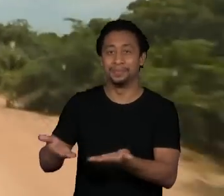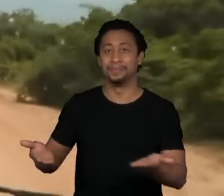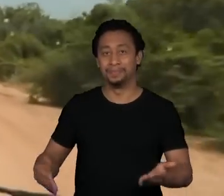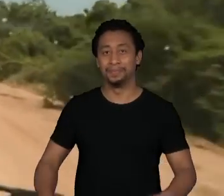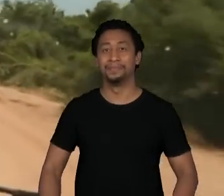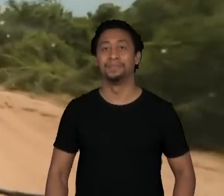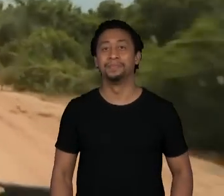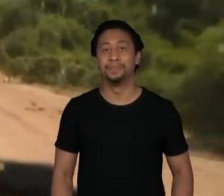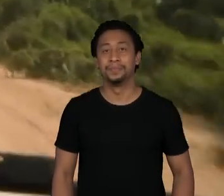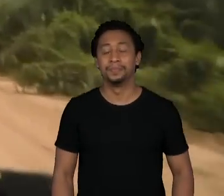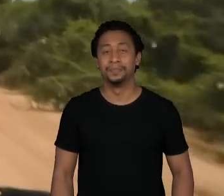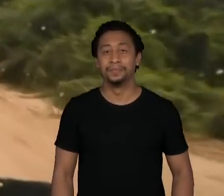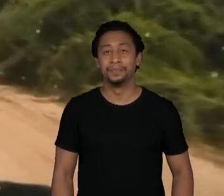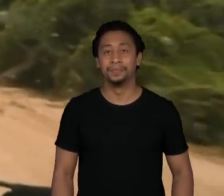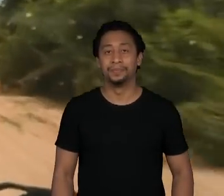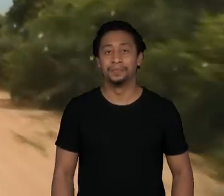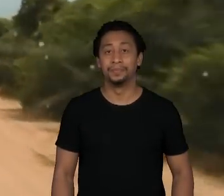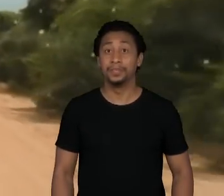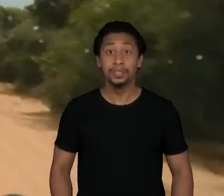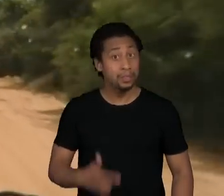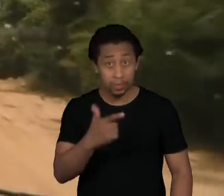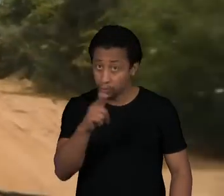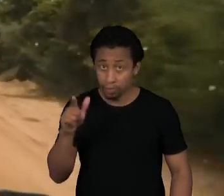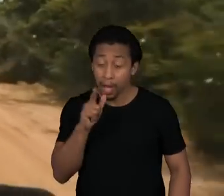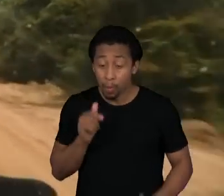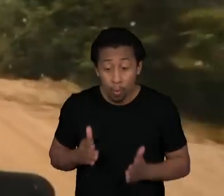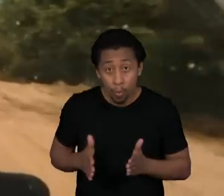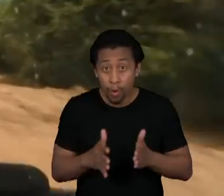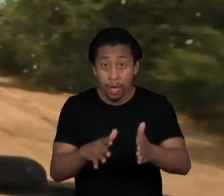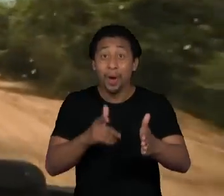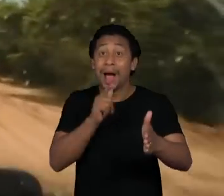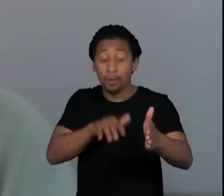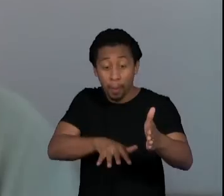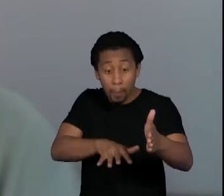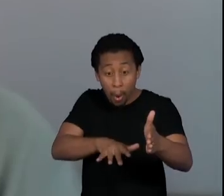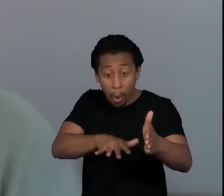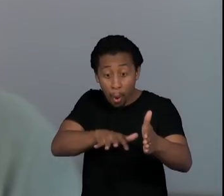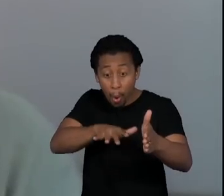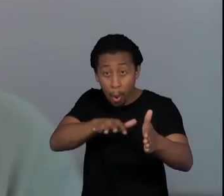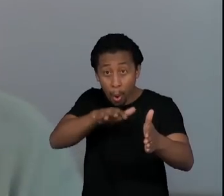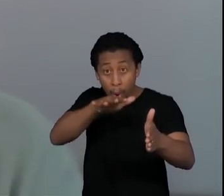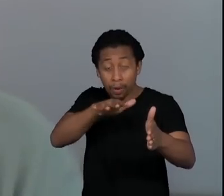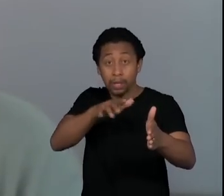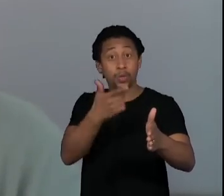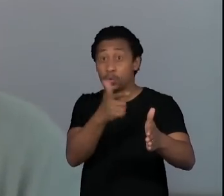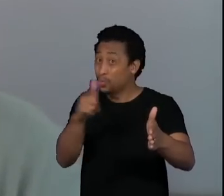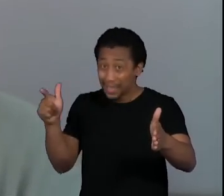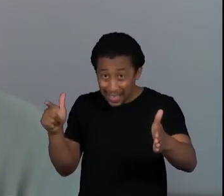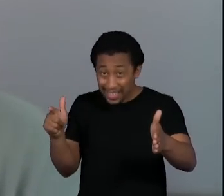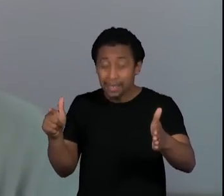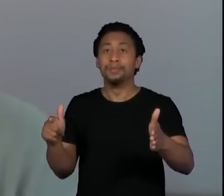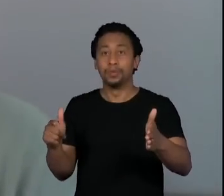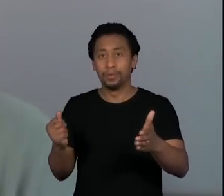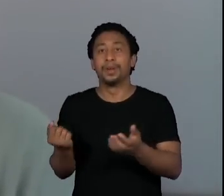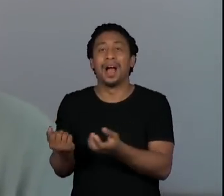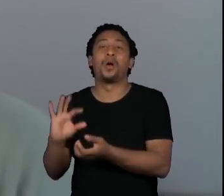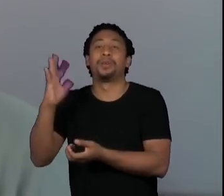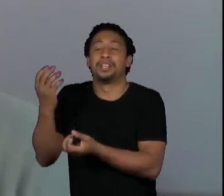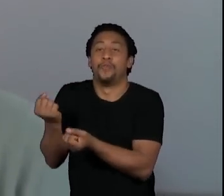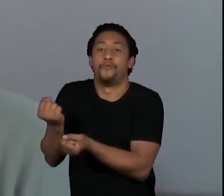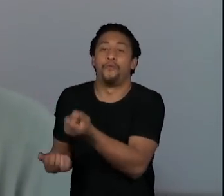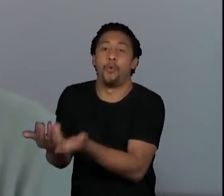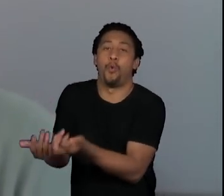Se não tem a inundação, ou mantém as áreas um pouco úmidas, o fogo se alastra com muita facilidade.